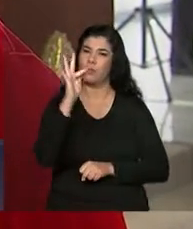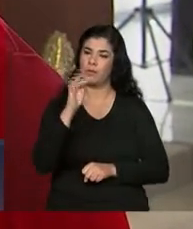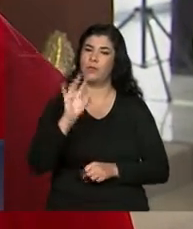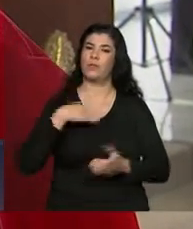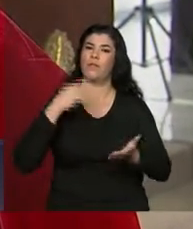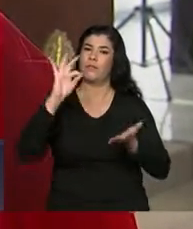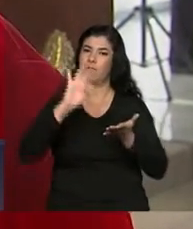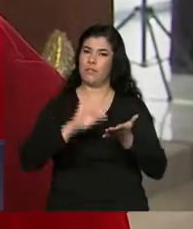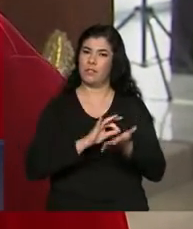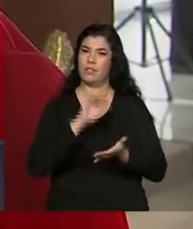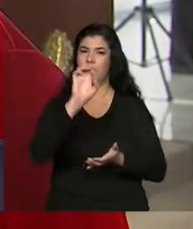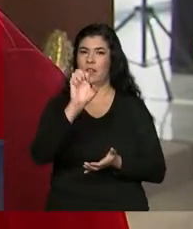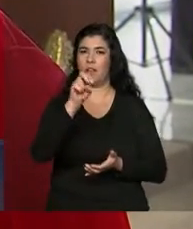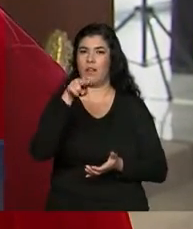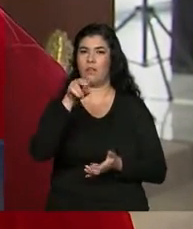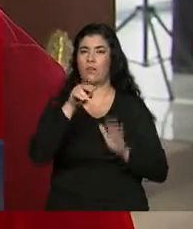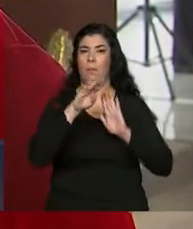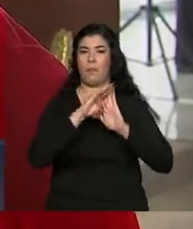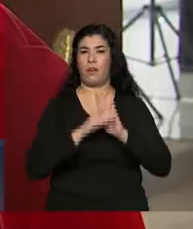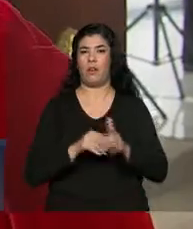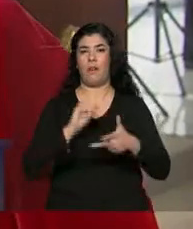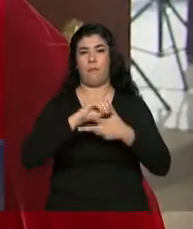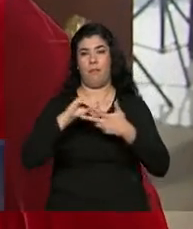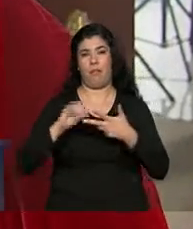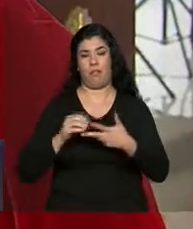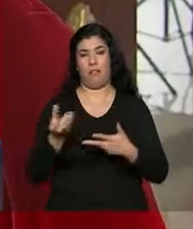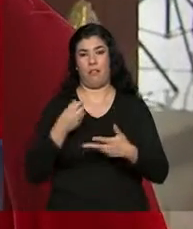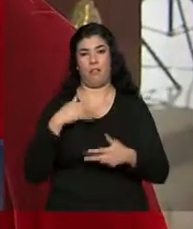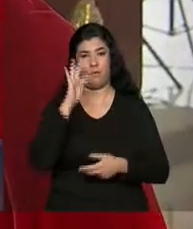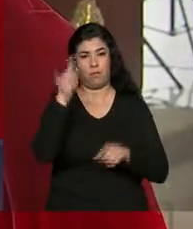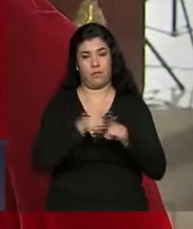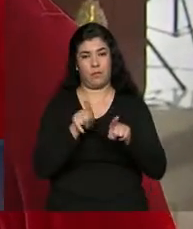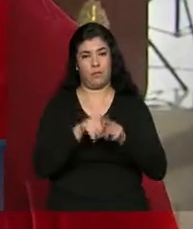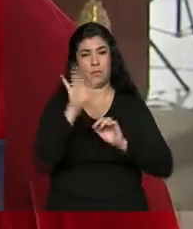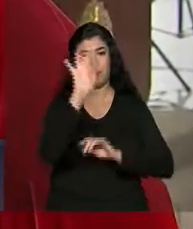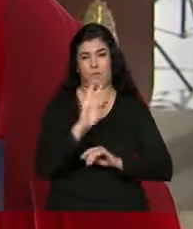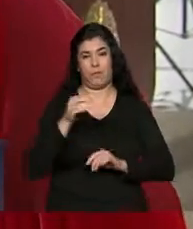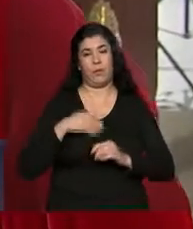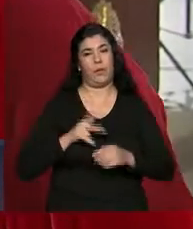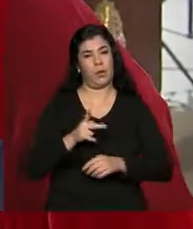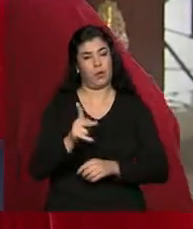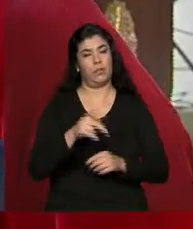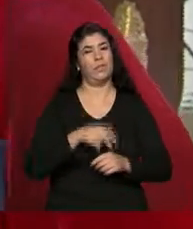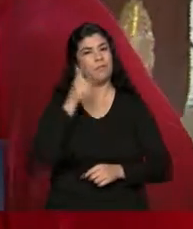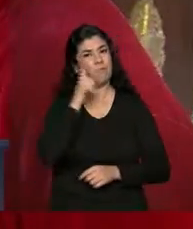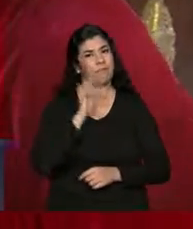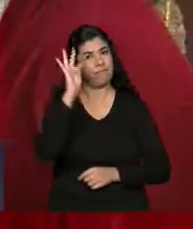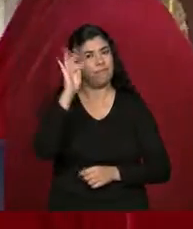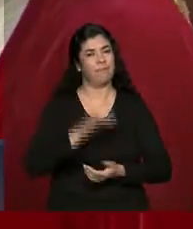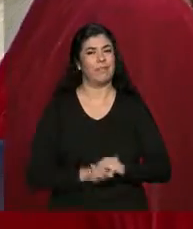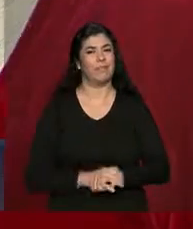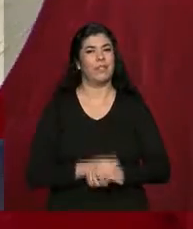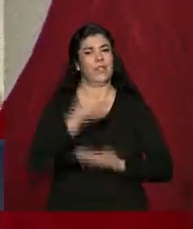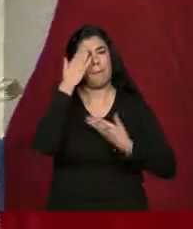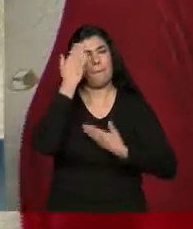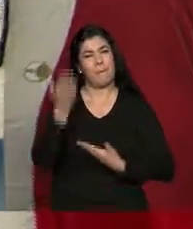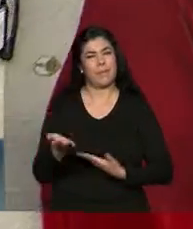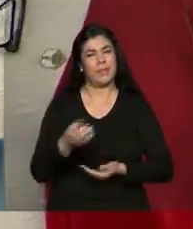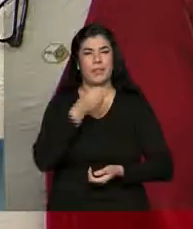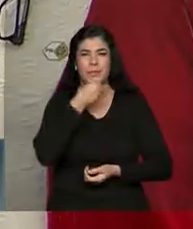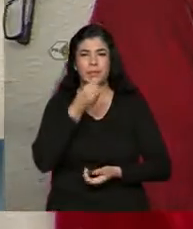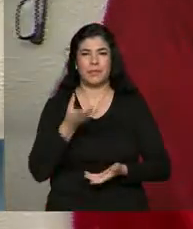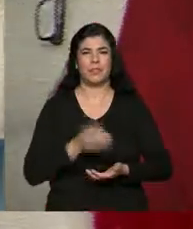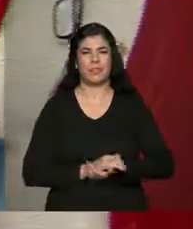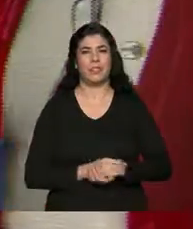eu fiz a minha inscrição no Enem e quero fazer a faculdade de moda e quero seguir. E vai conseguir. Delci, muito obrigada pela sua